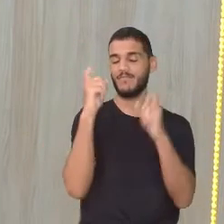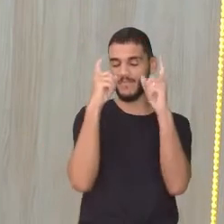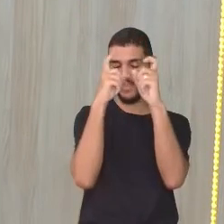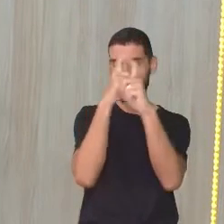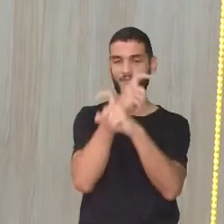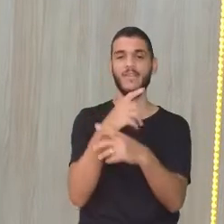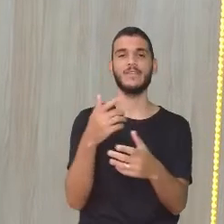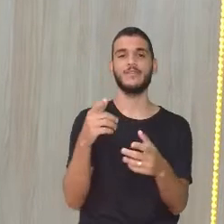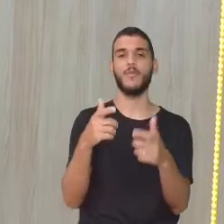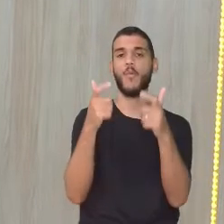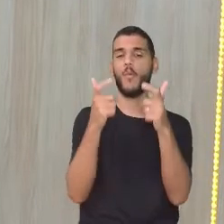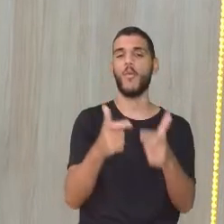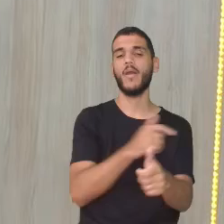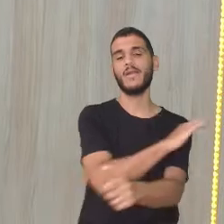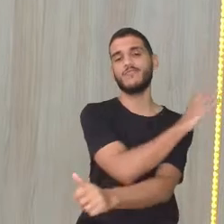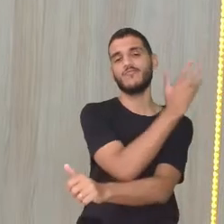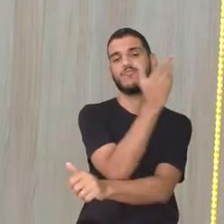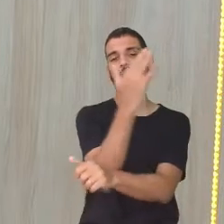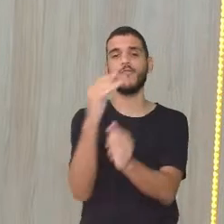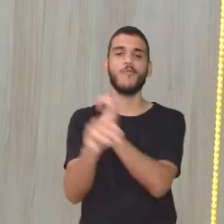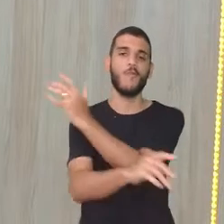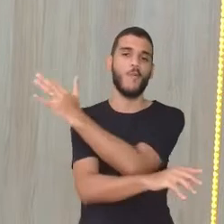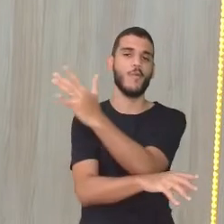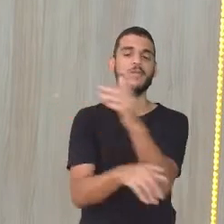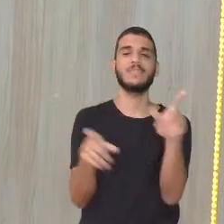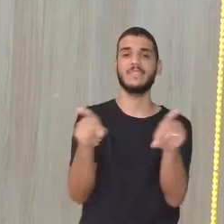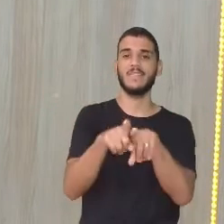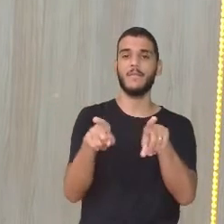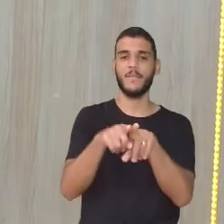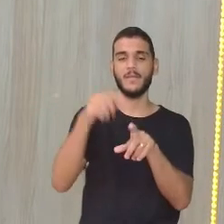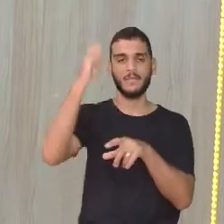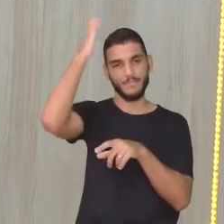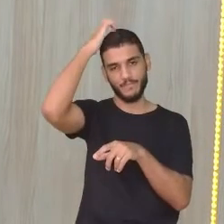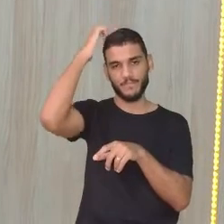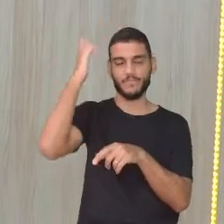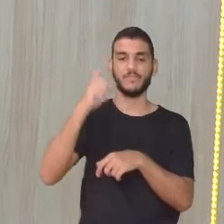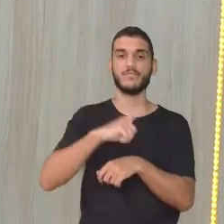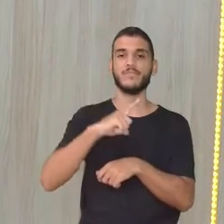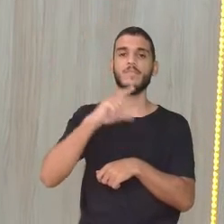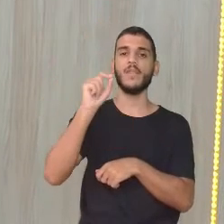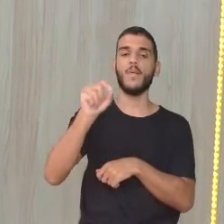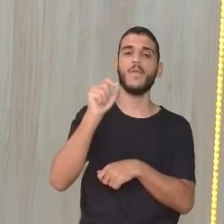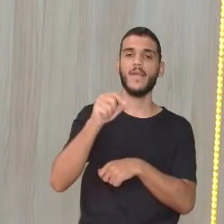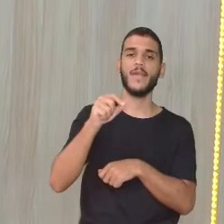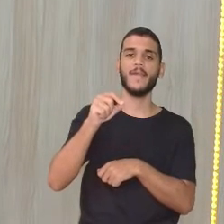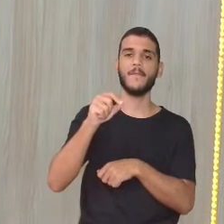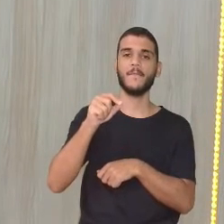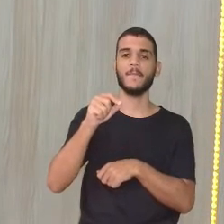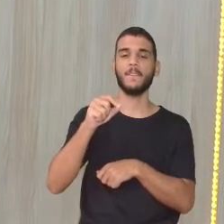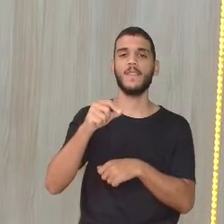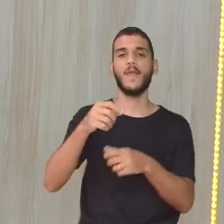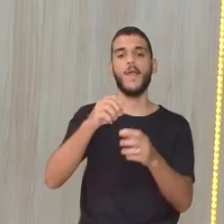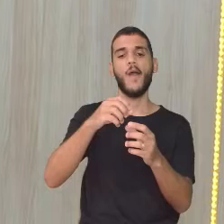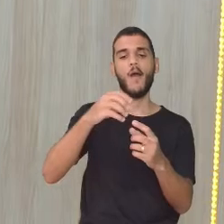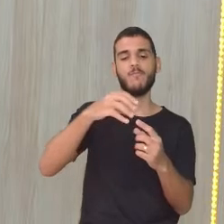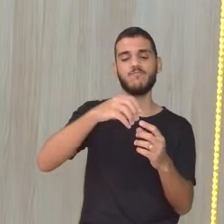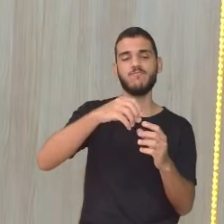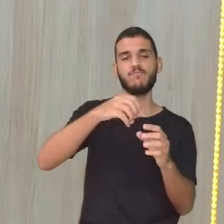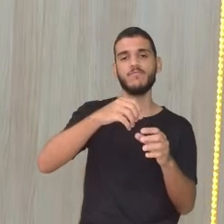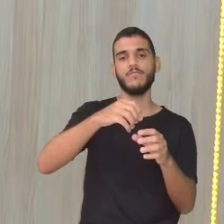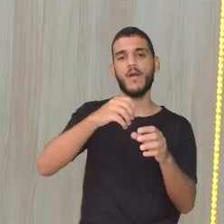De florestas e tudo mais, começaram a ficar cheio de fuligem nos troncos das árvores.